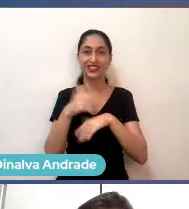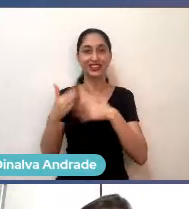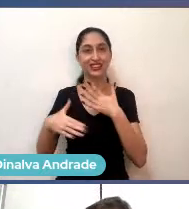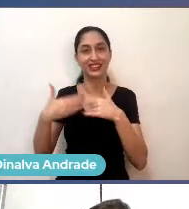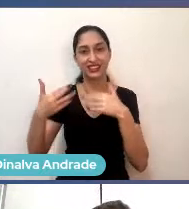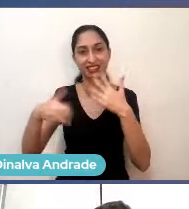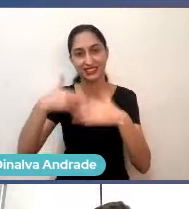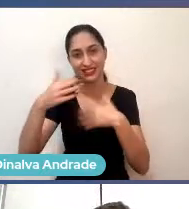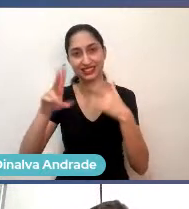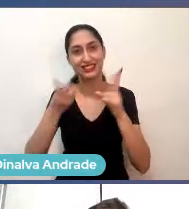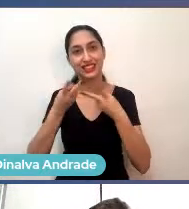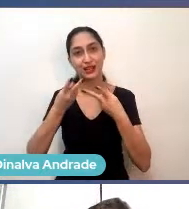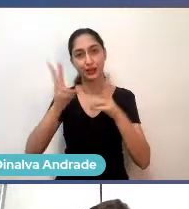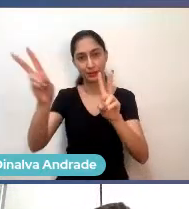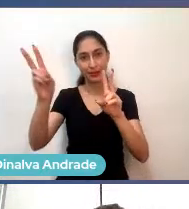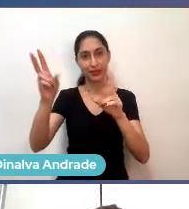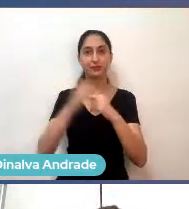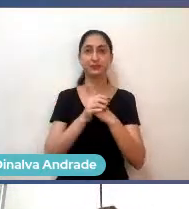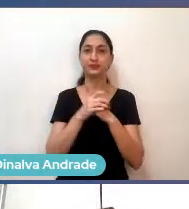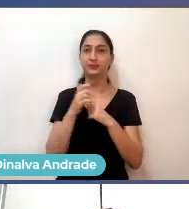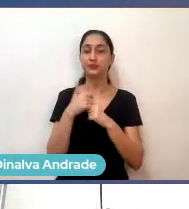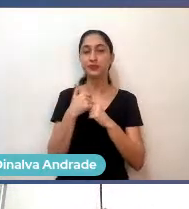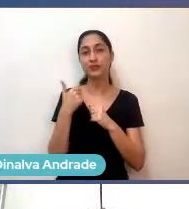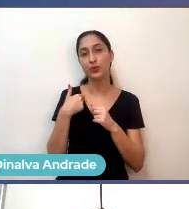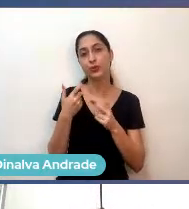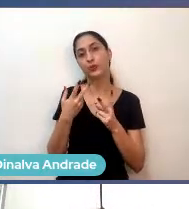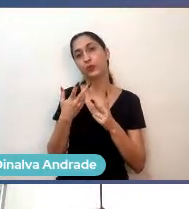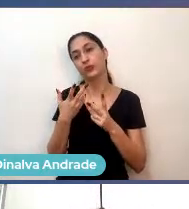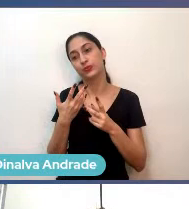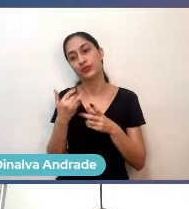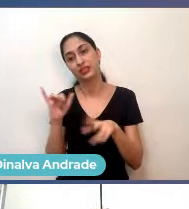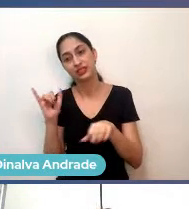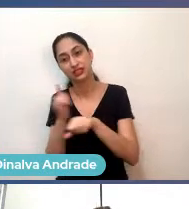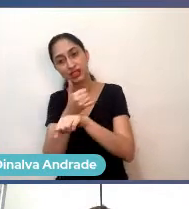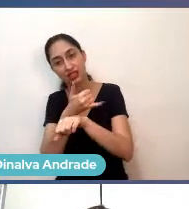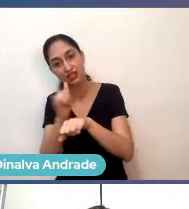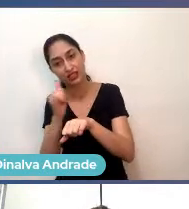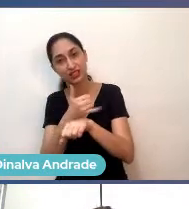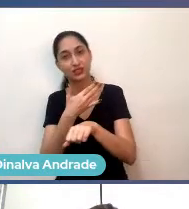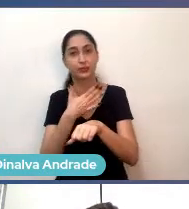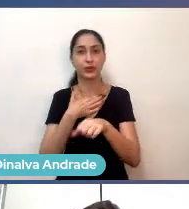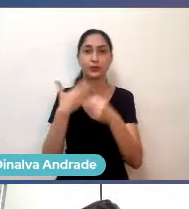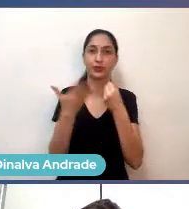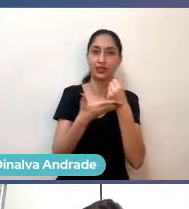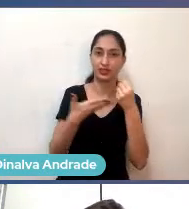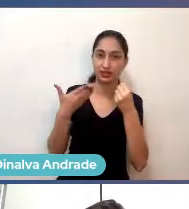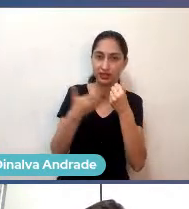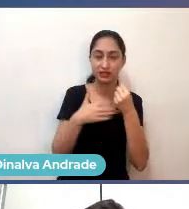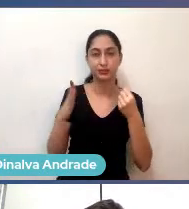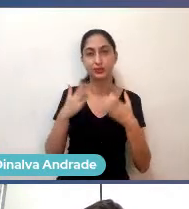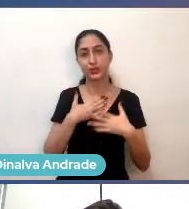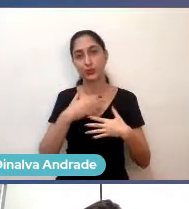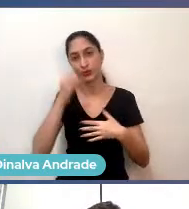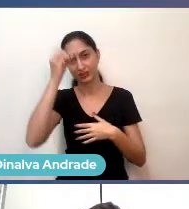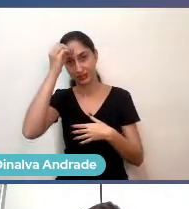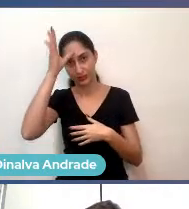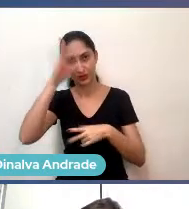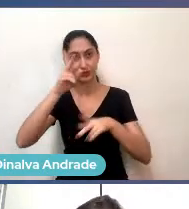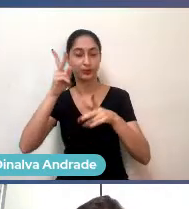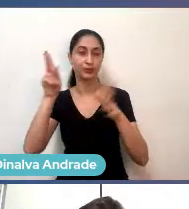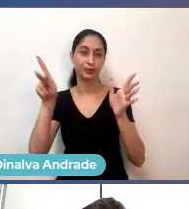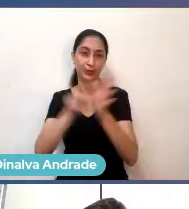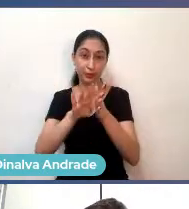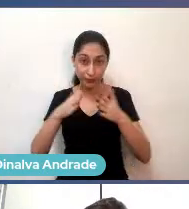eterna, e seguindo, usando o meu embasamento, toda a construção de conhecimento que eu fiz